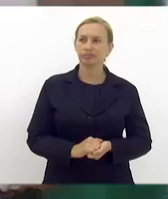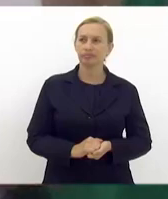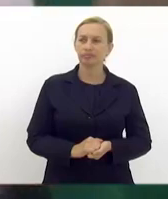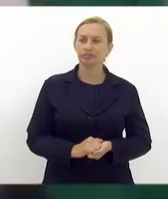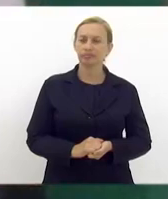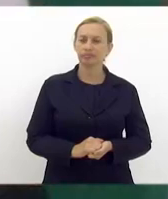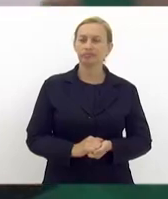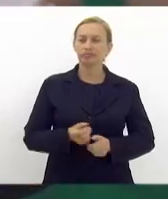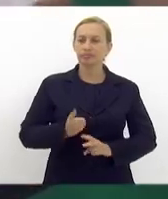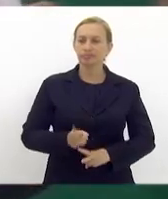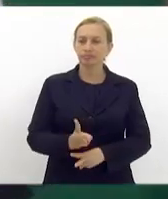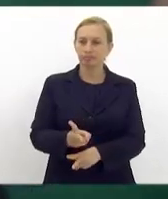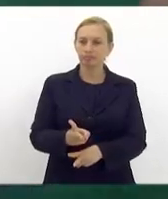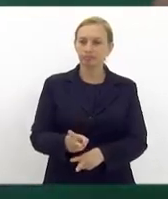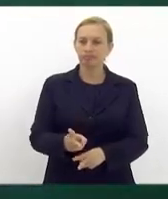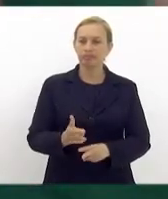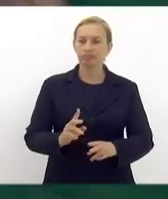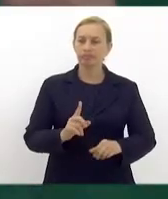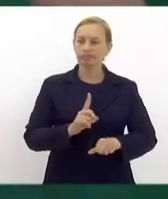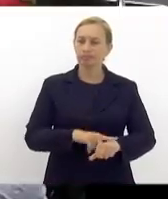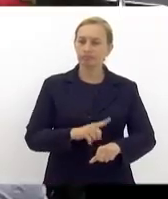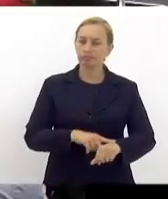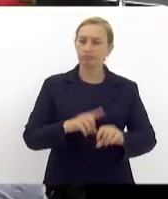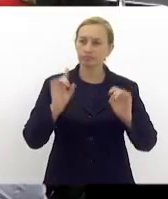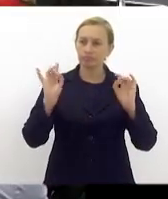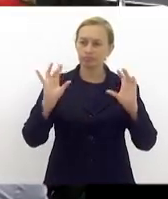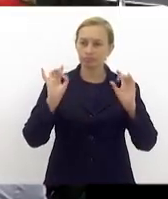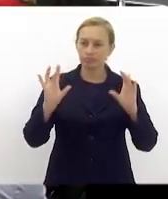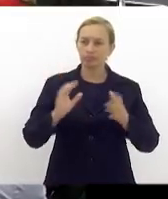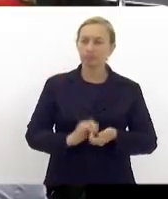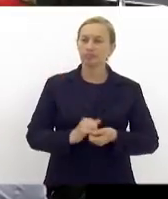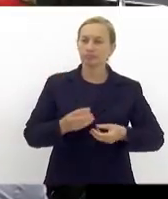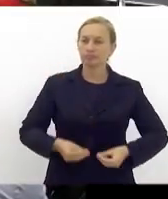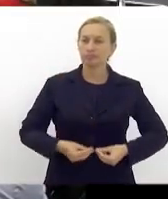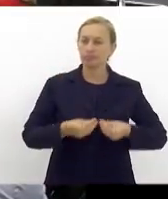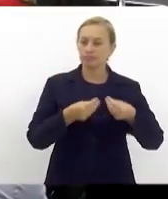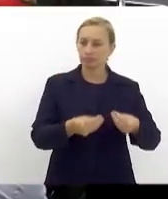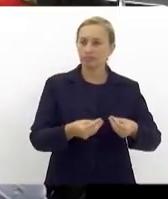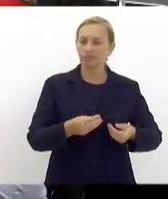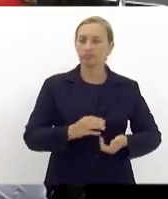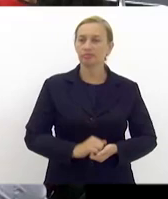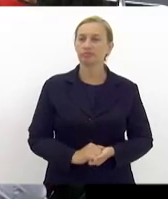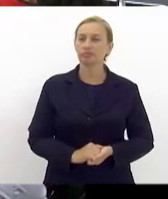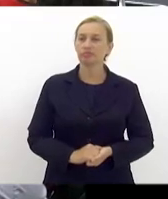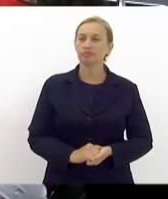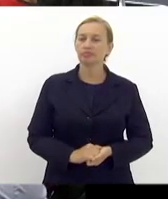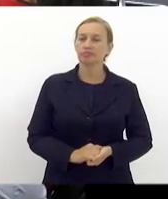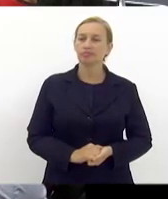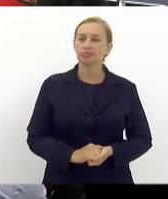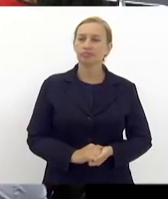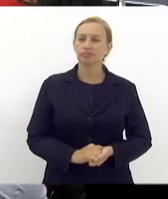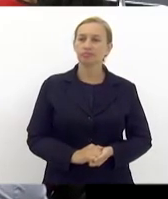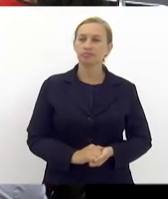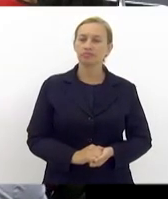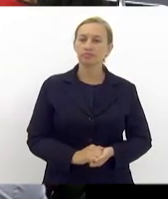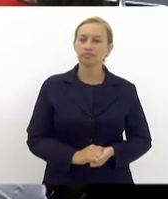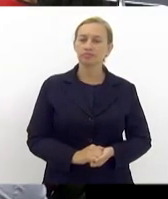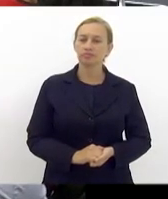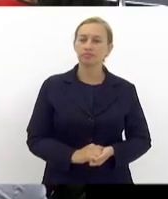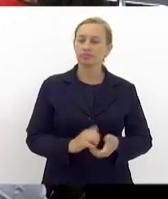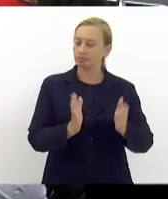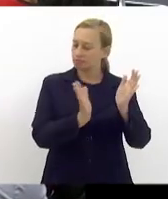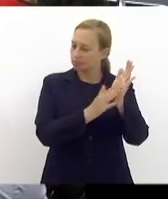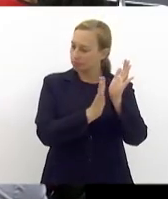dando continuidade ao evento, formalizarmos a entrega da moção de louvor,